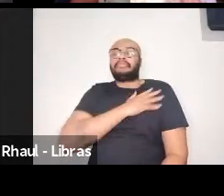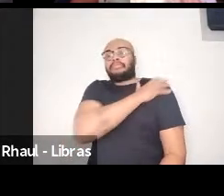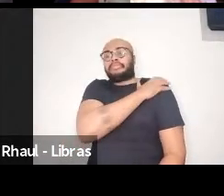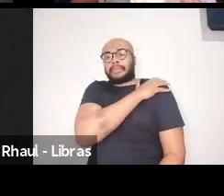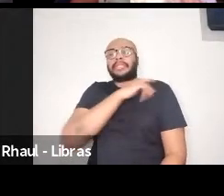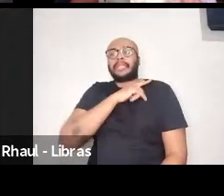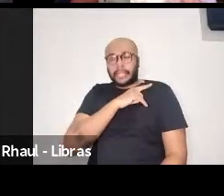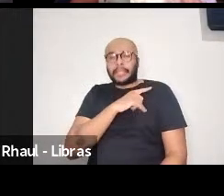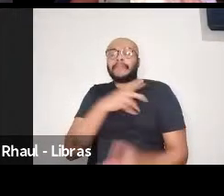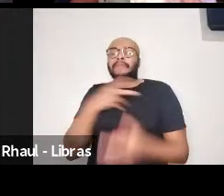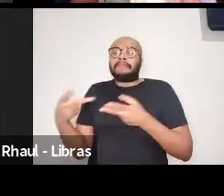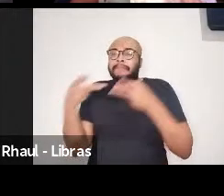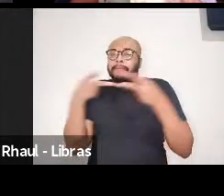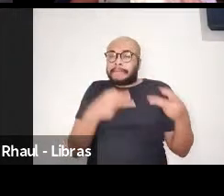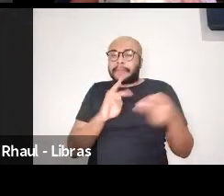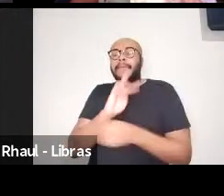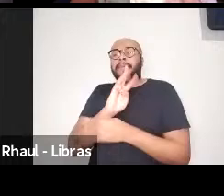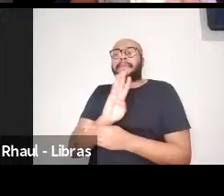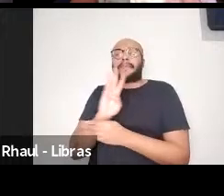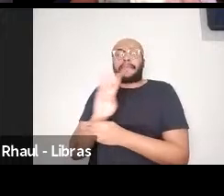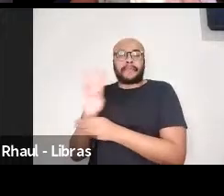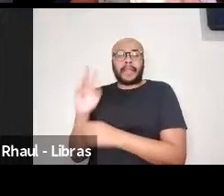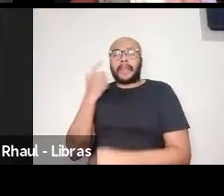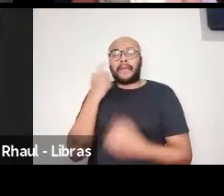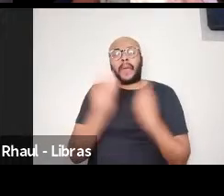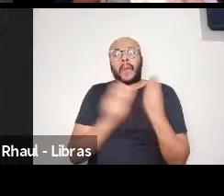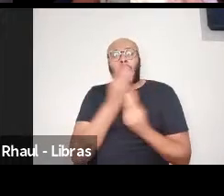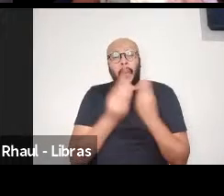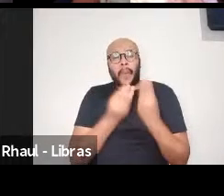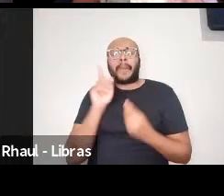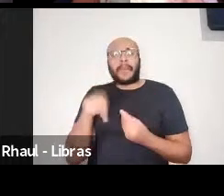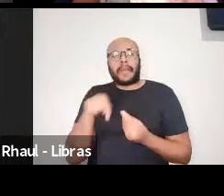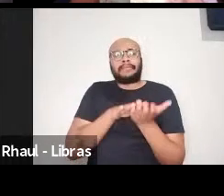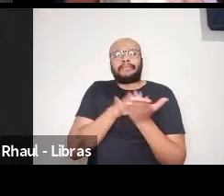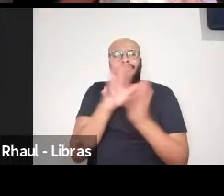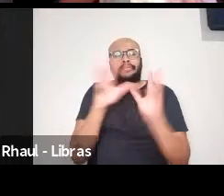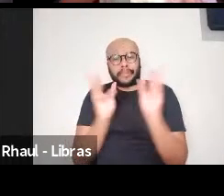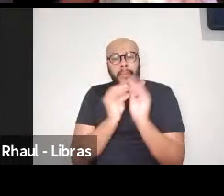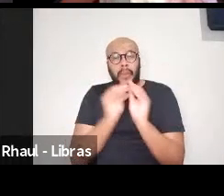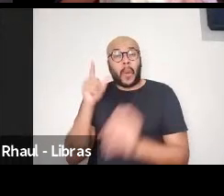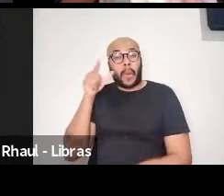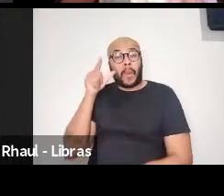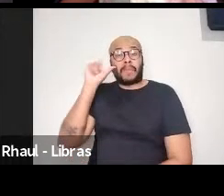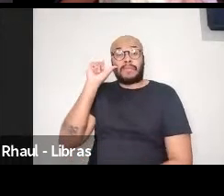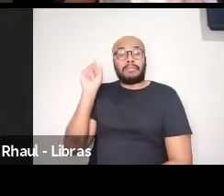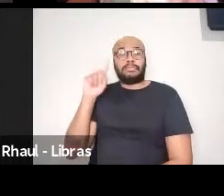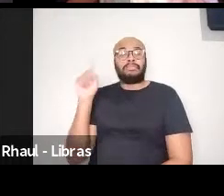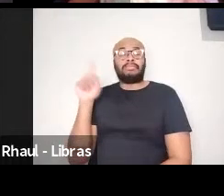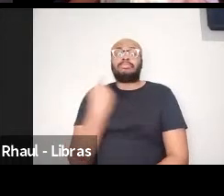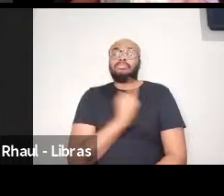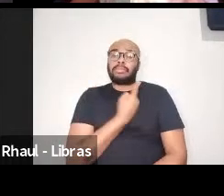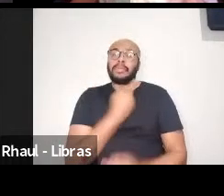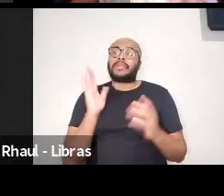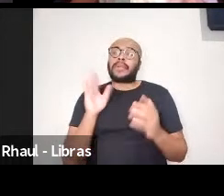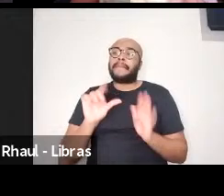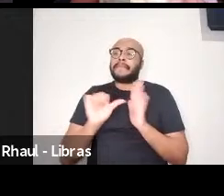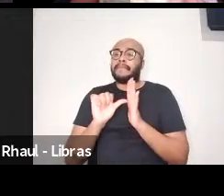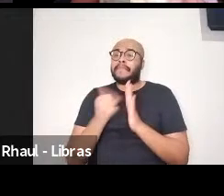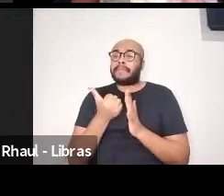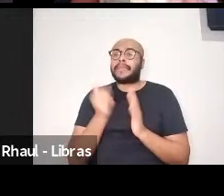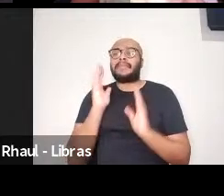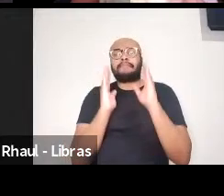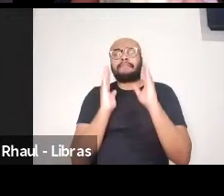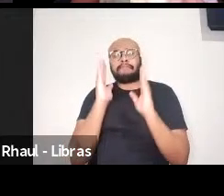e ontem, né, nós, é, tivemos, é, o primeiro bloco